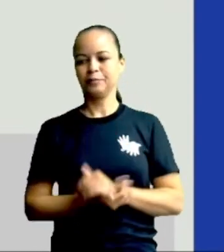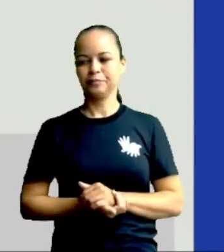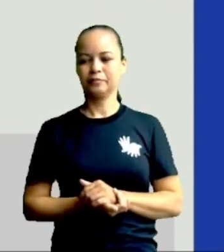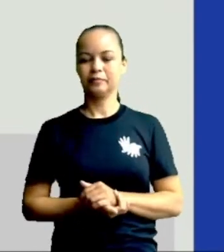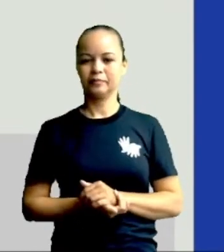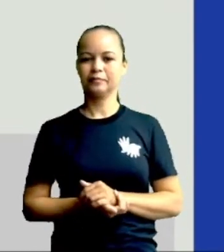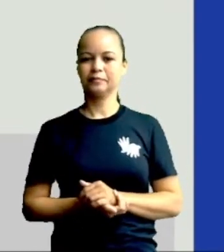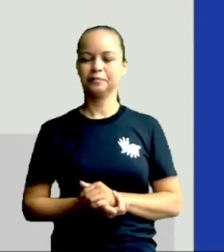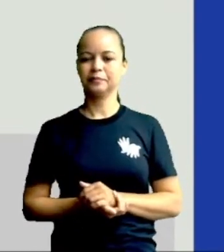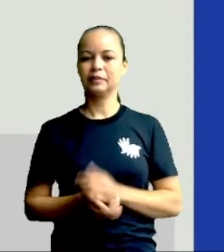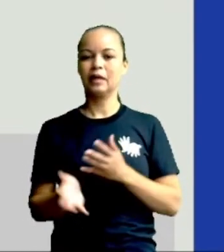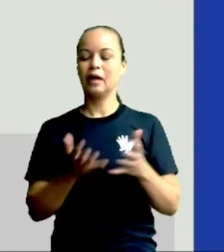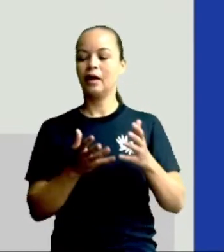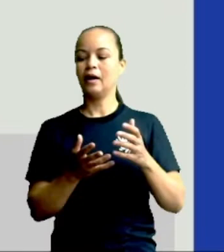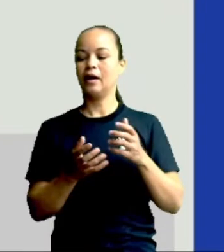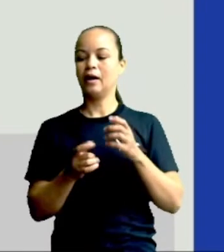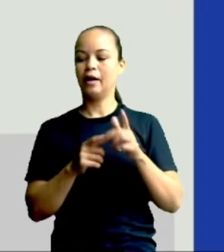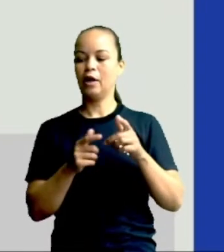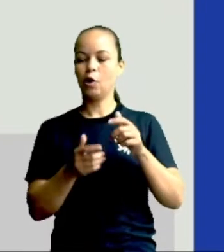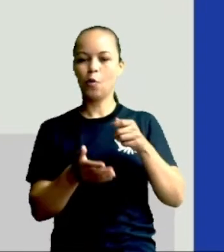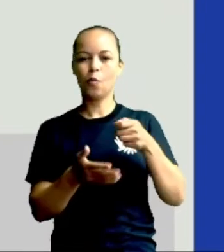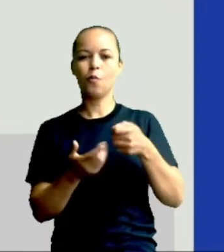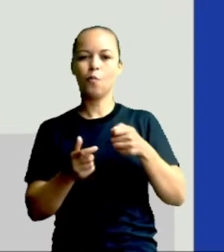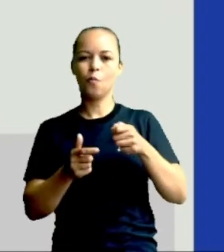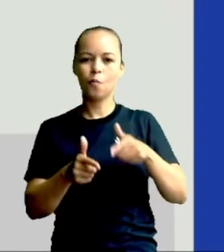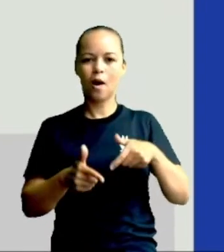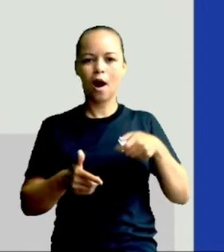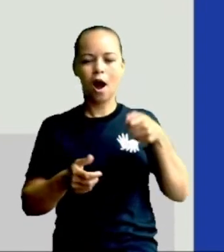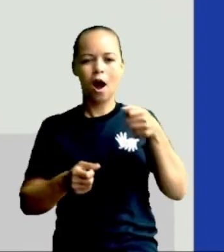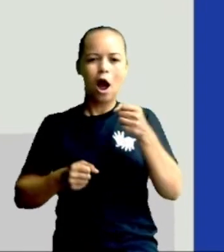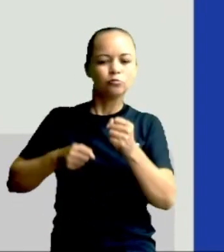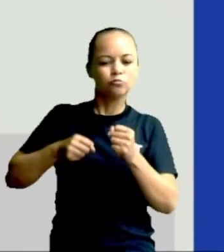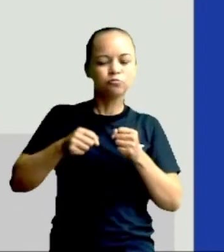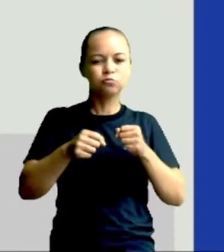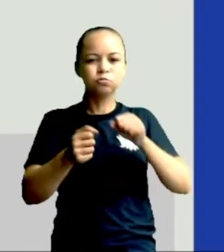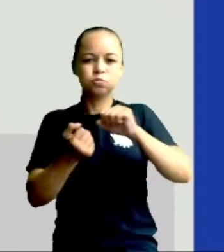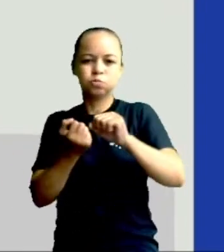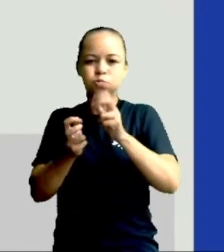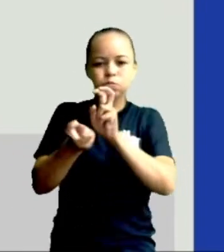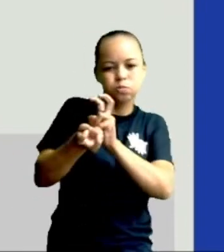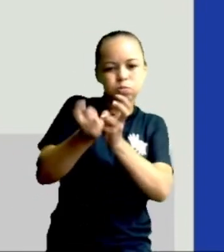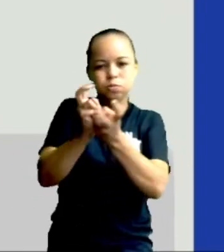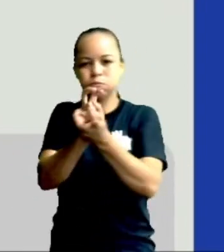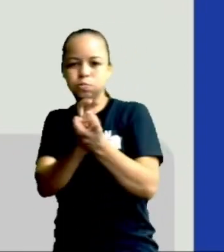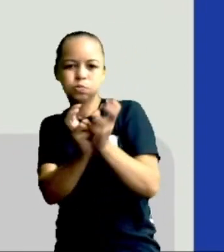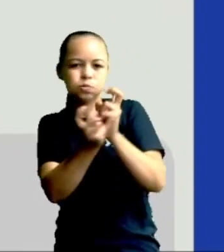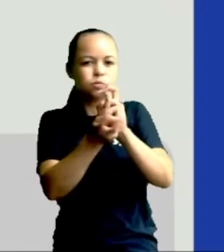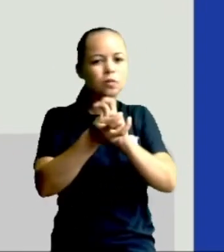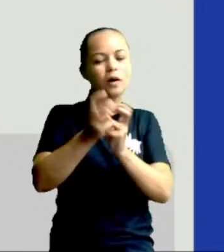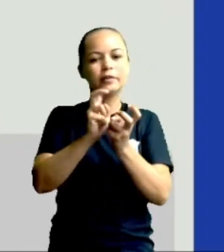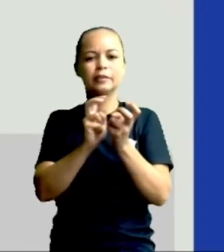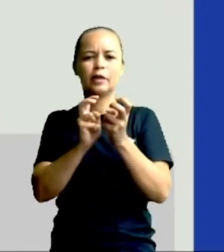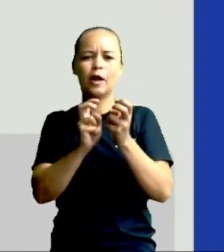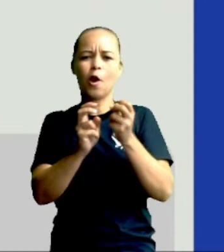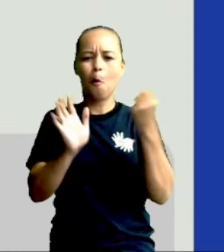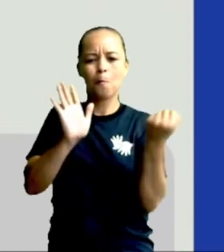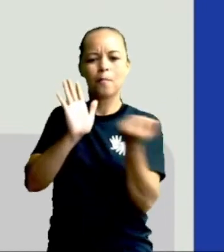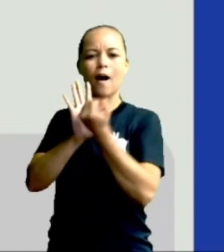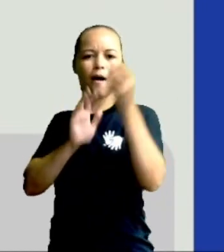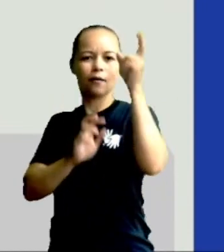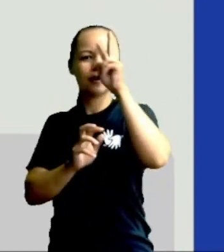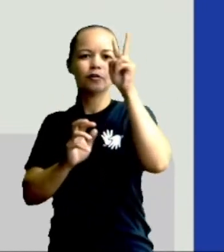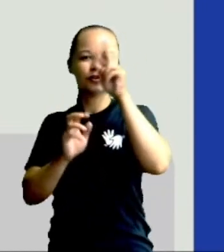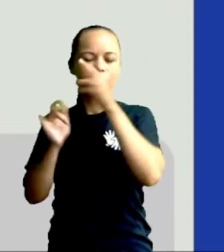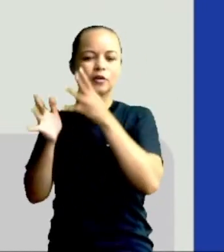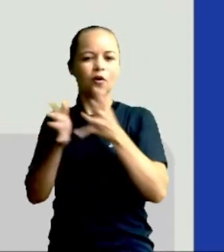mas é letra C. É uma luta, minha gente. E olha, é um marco na história, a capoeira, porque ela